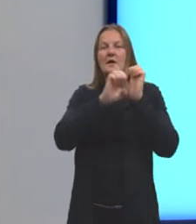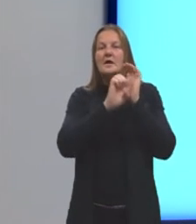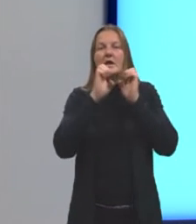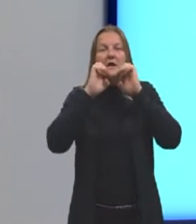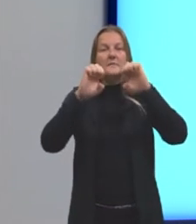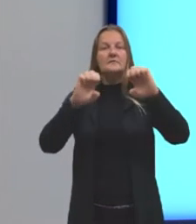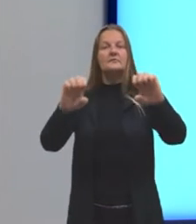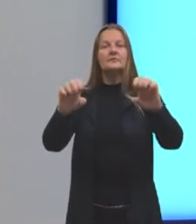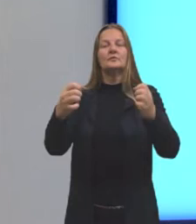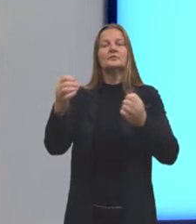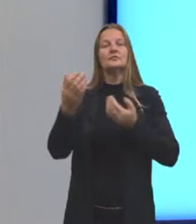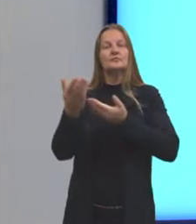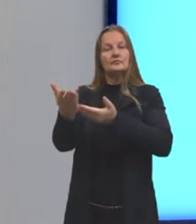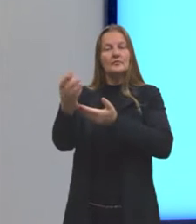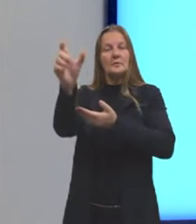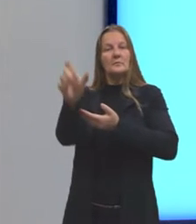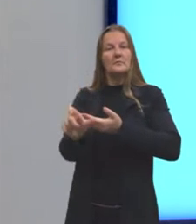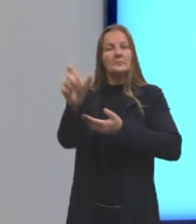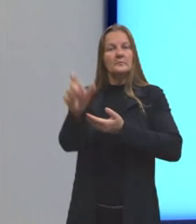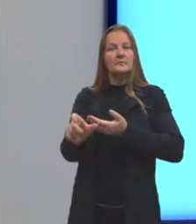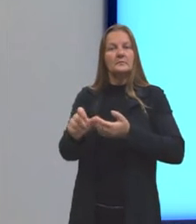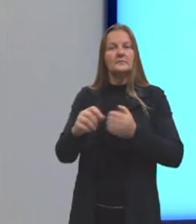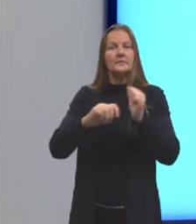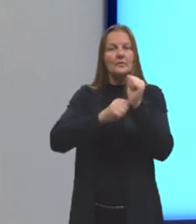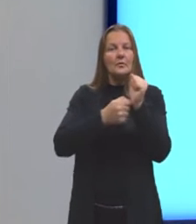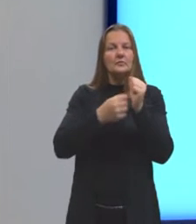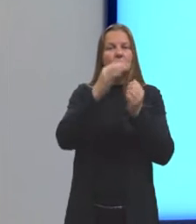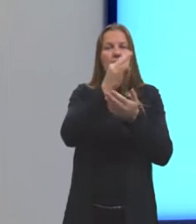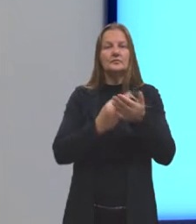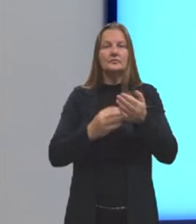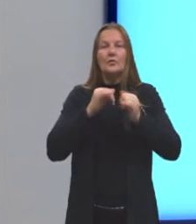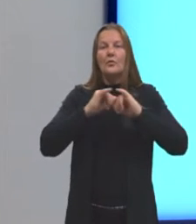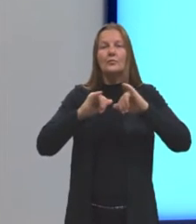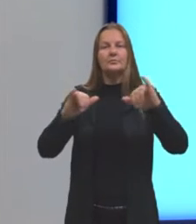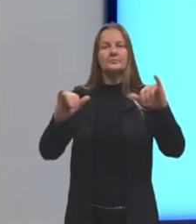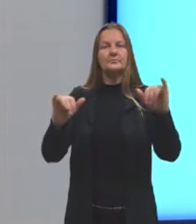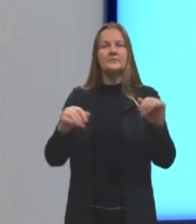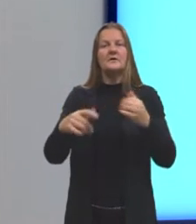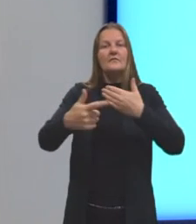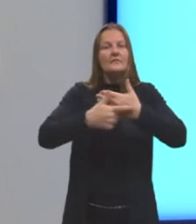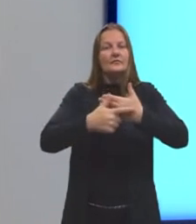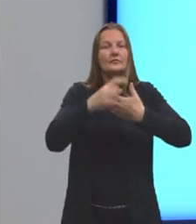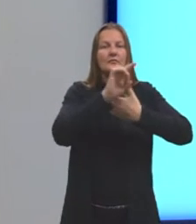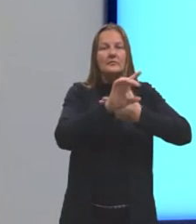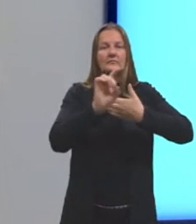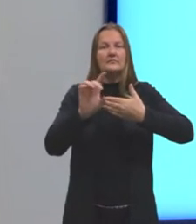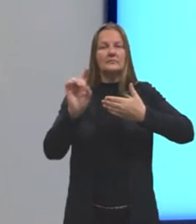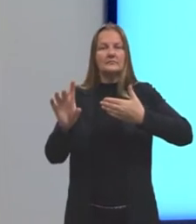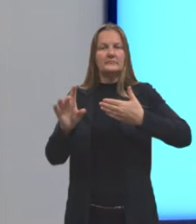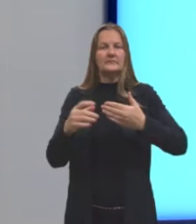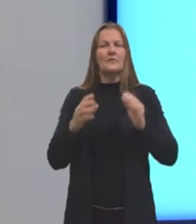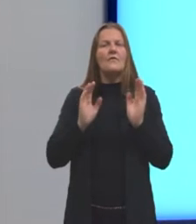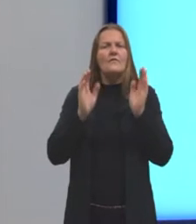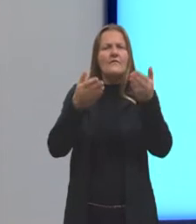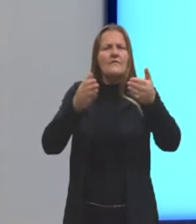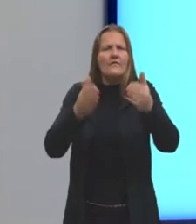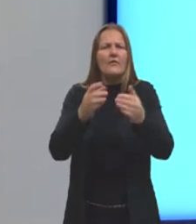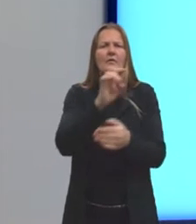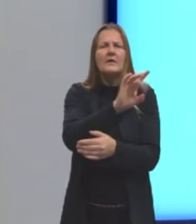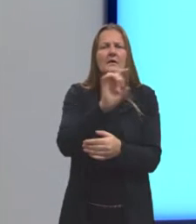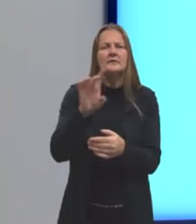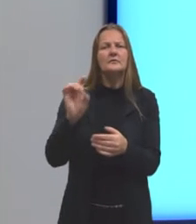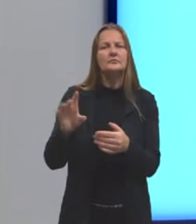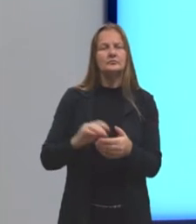mensagem, o destinatário, o código, o contexto e o canal. E as funções que vão ter o foco em cada um